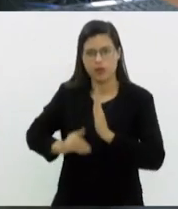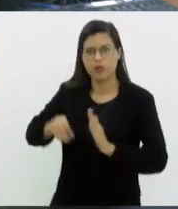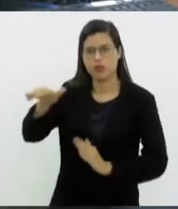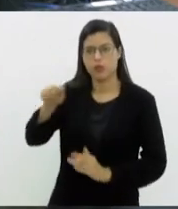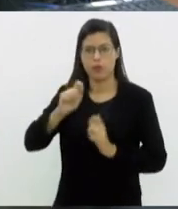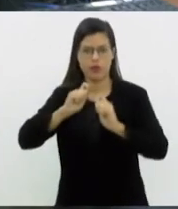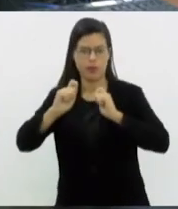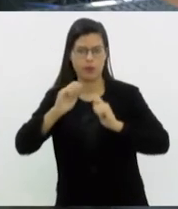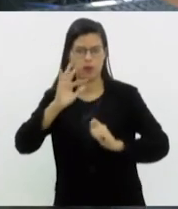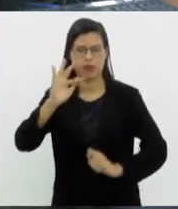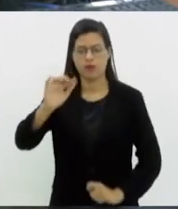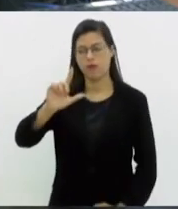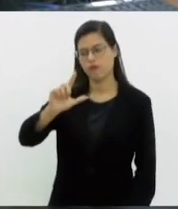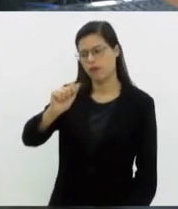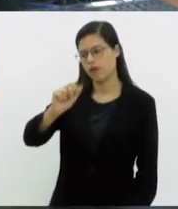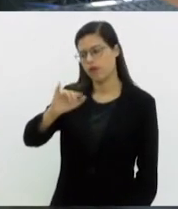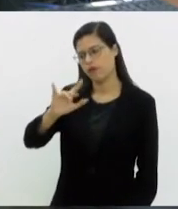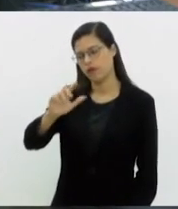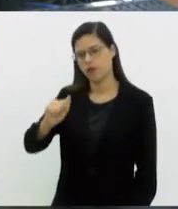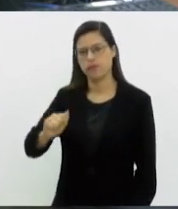Espíndola. Bom Dia Flavinha.